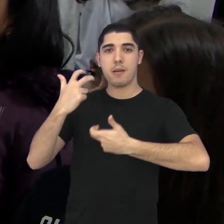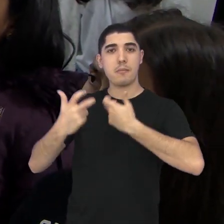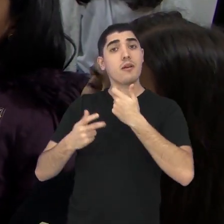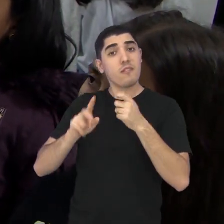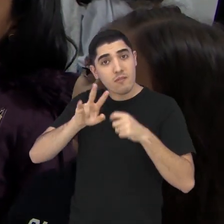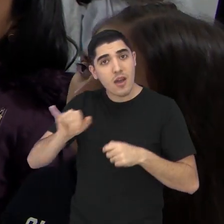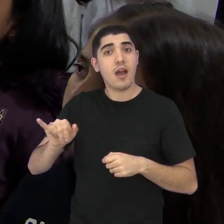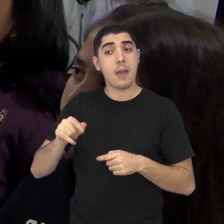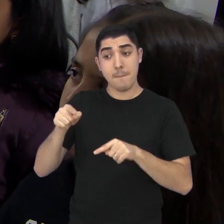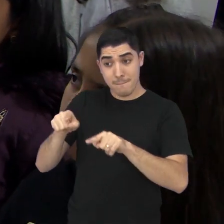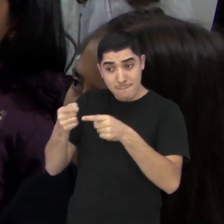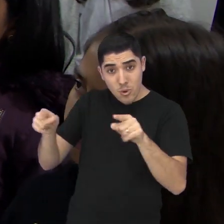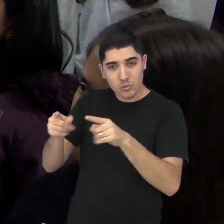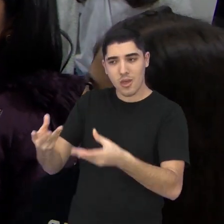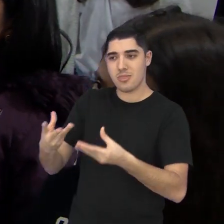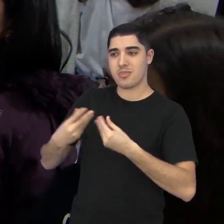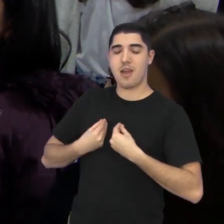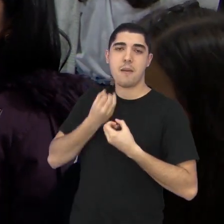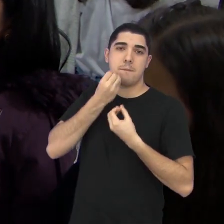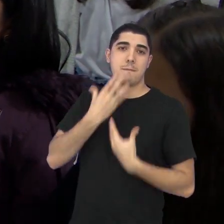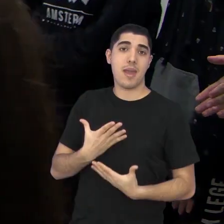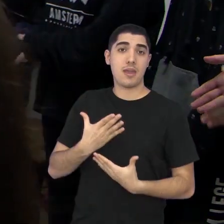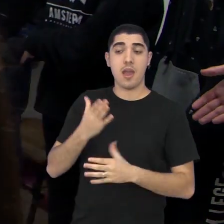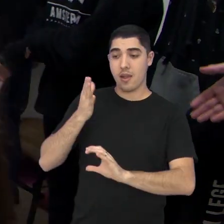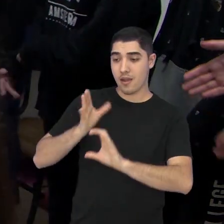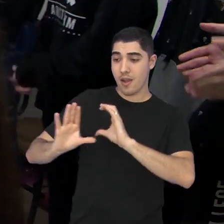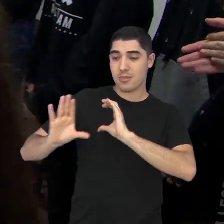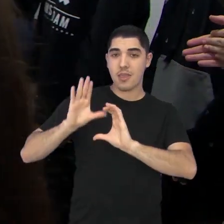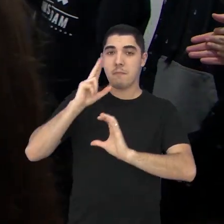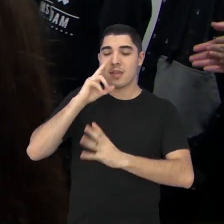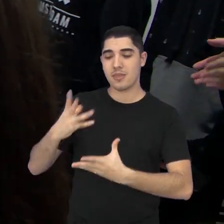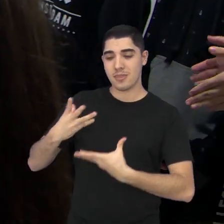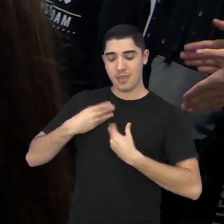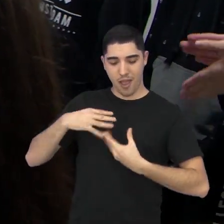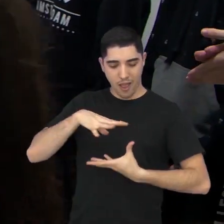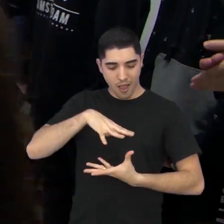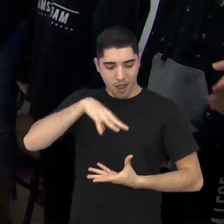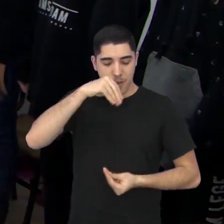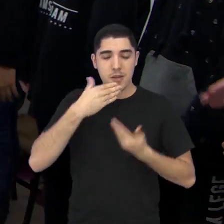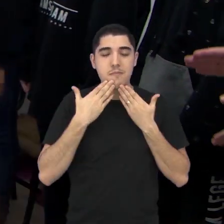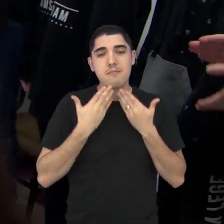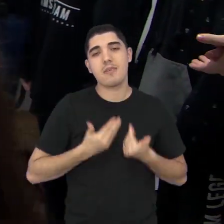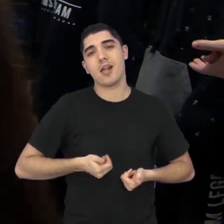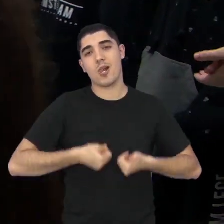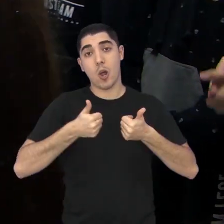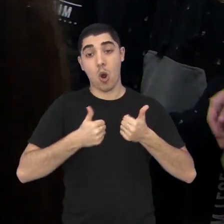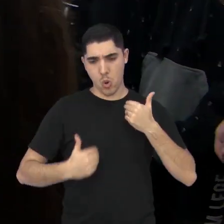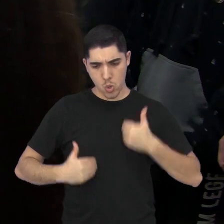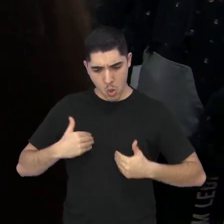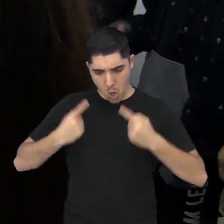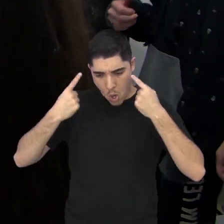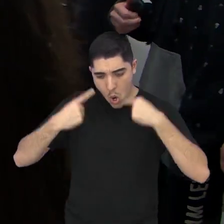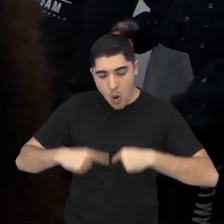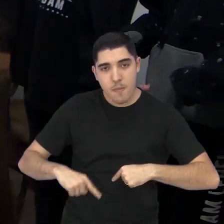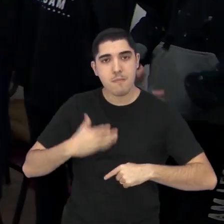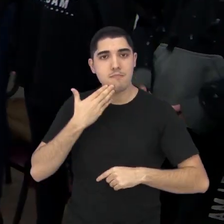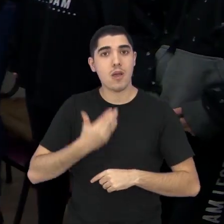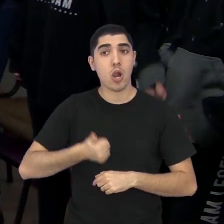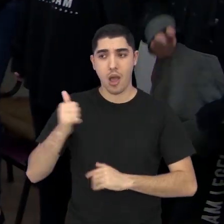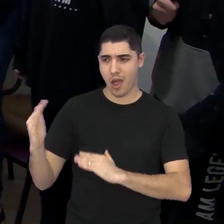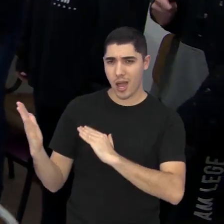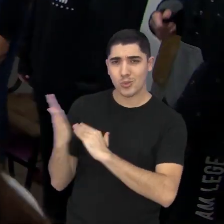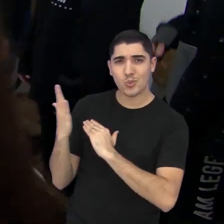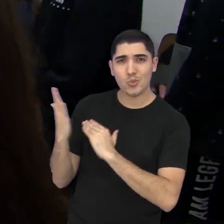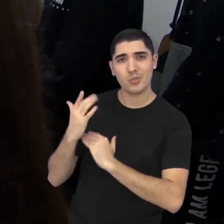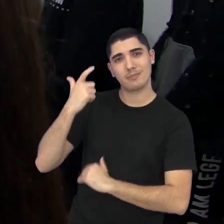possa usufruir disso, né? Música faz bem, cantar faz bem para a alma, faz bem